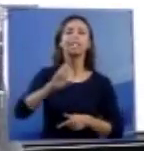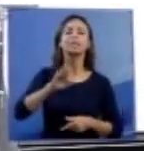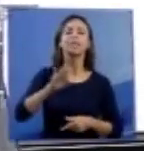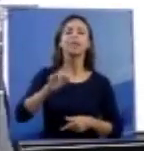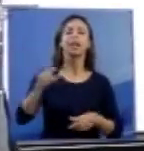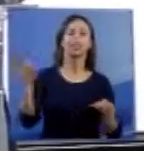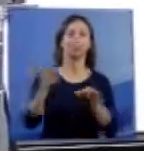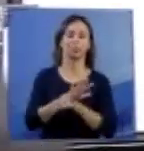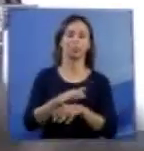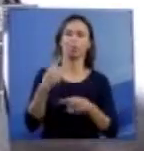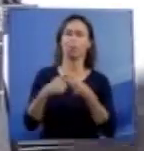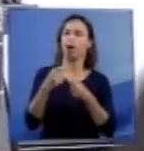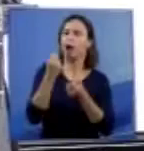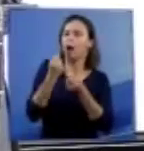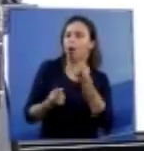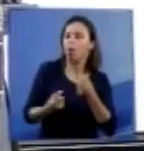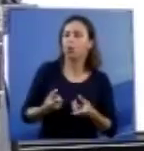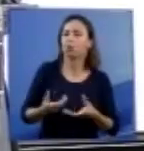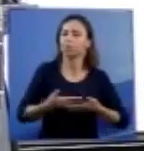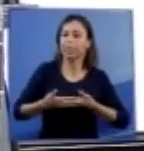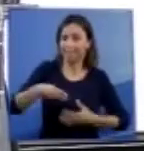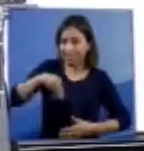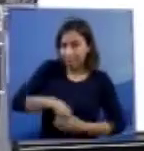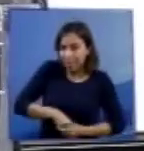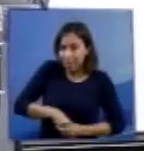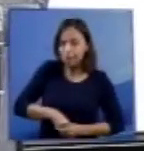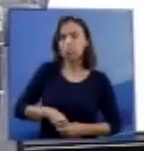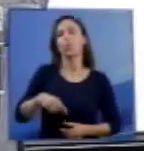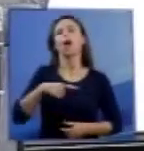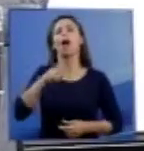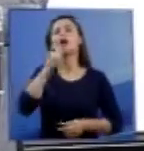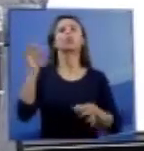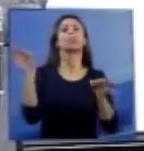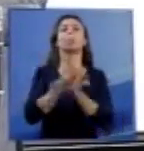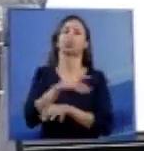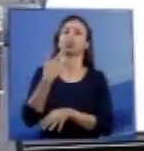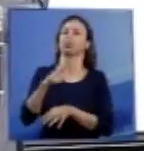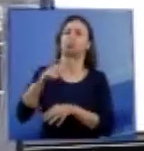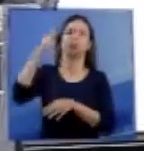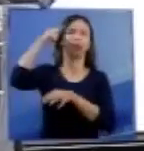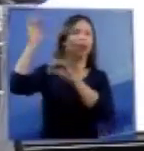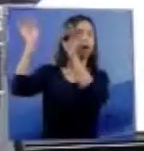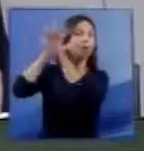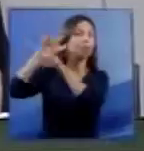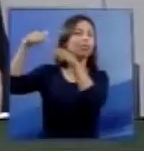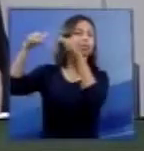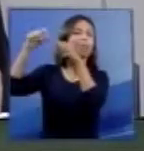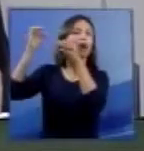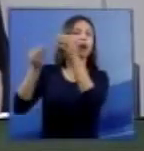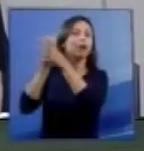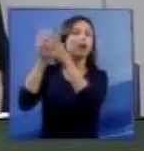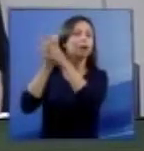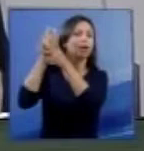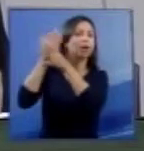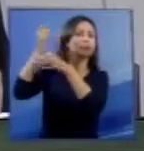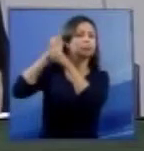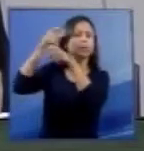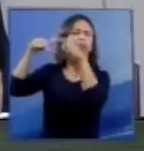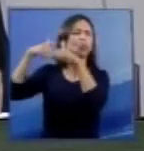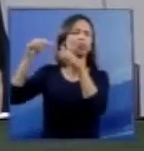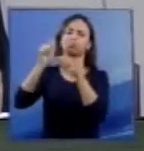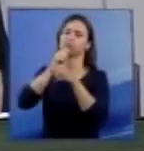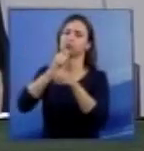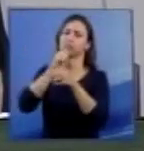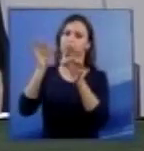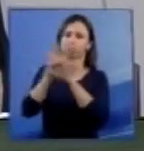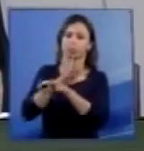superiores do encéfalo não estão formadas, mas outras sim estão formadas. E há uma variedade, o que permite que umas sobrevivam